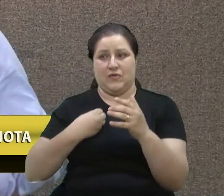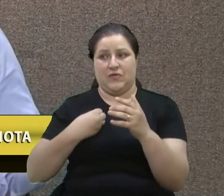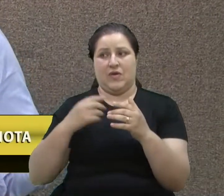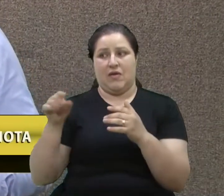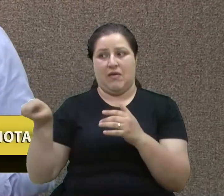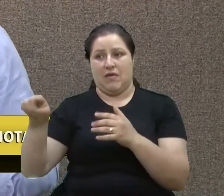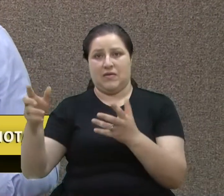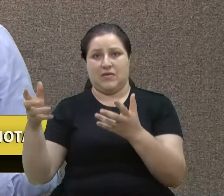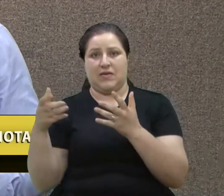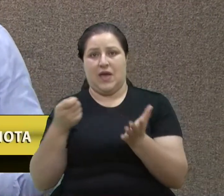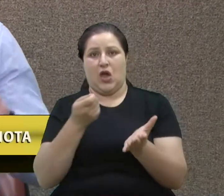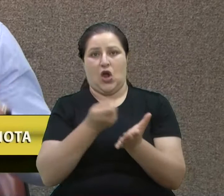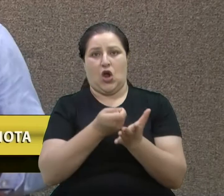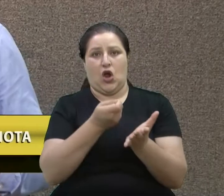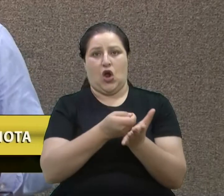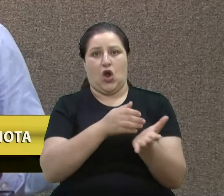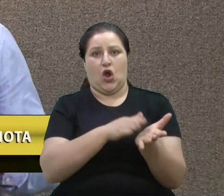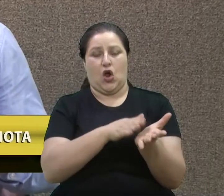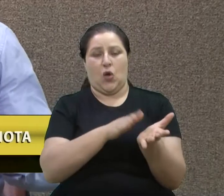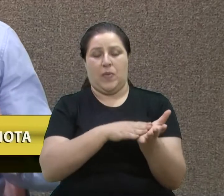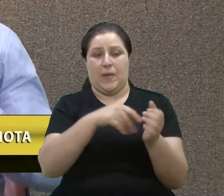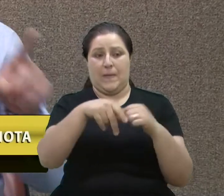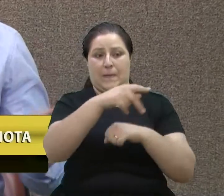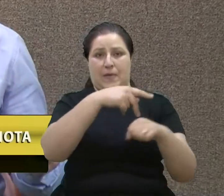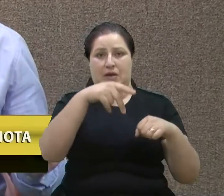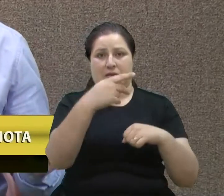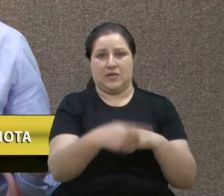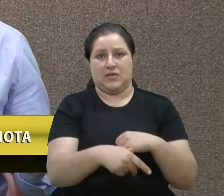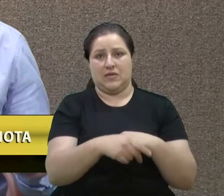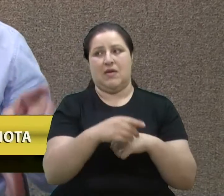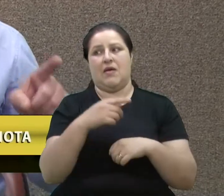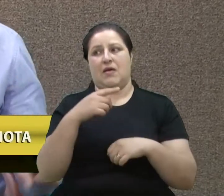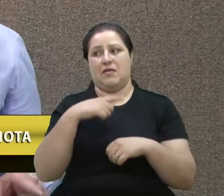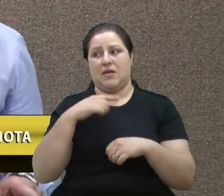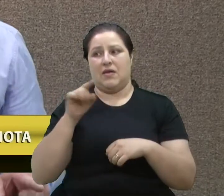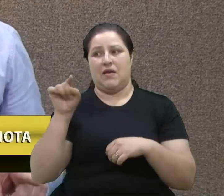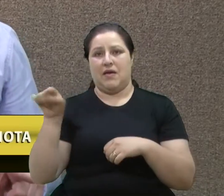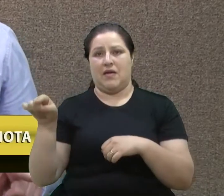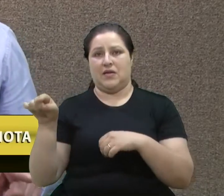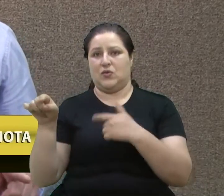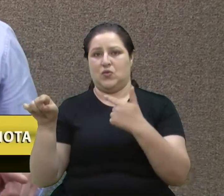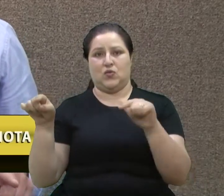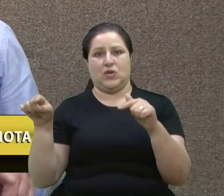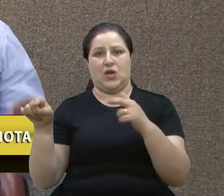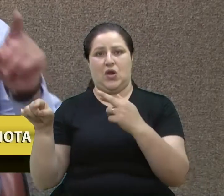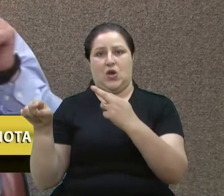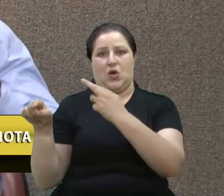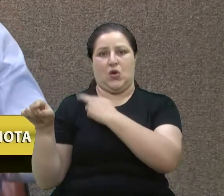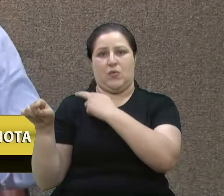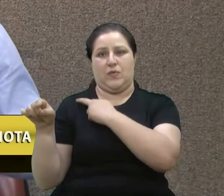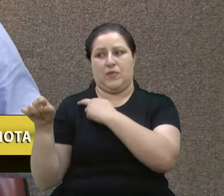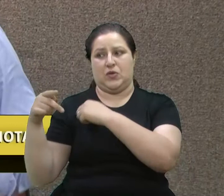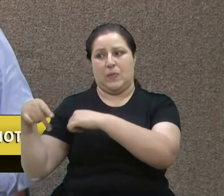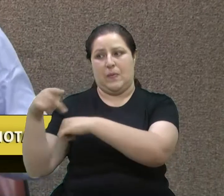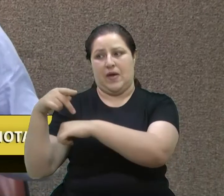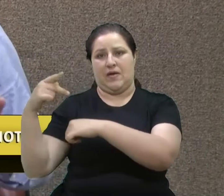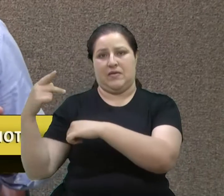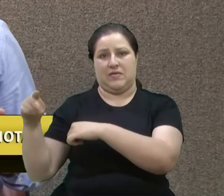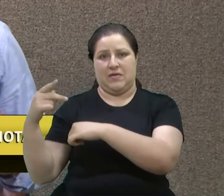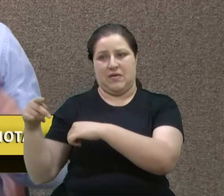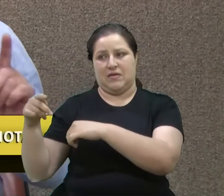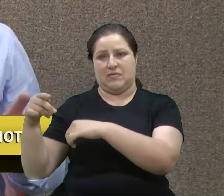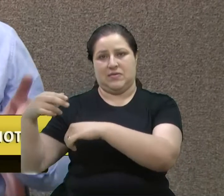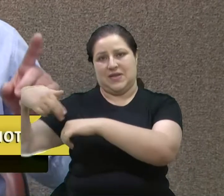da nossa nação um compromisso que eles não tiveram com a nação deles. E nós não podemos esquecer que